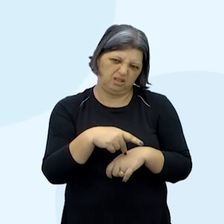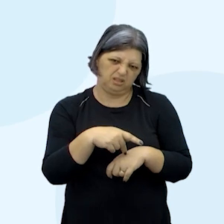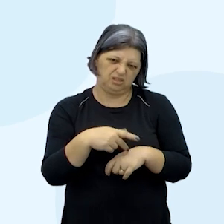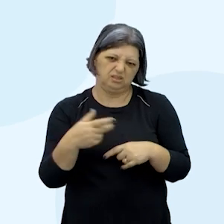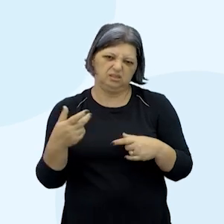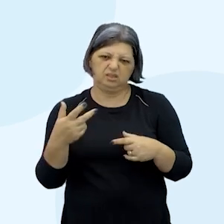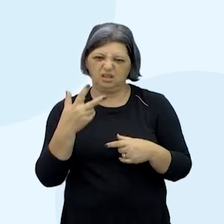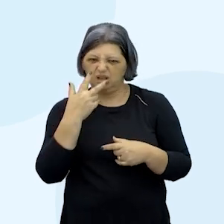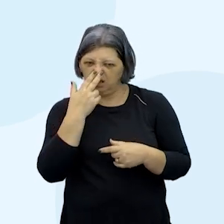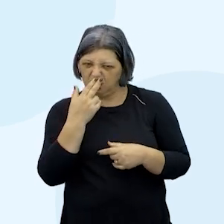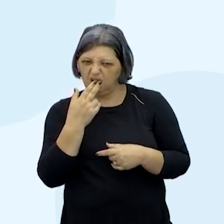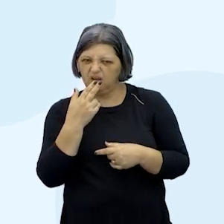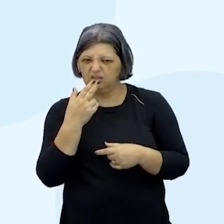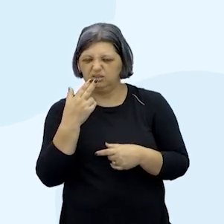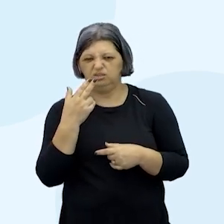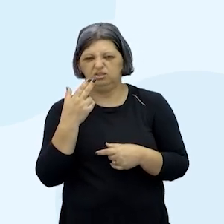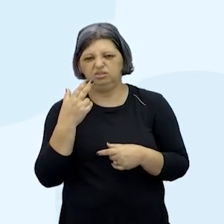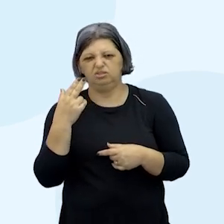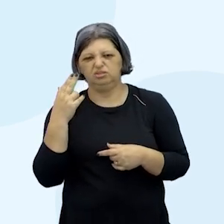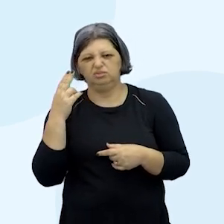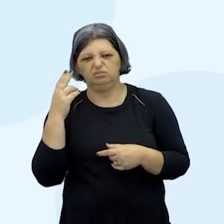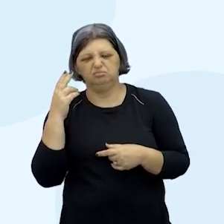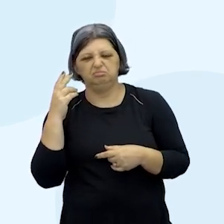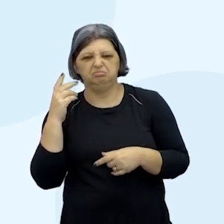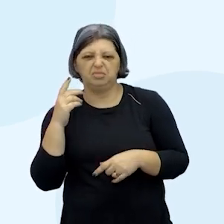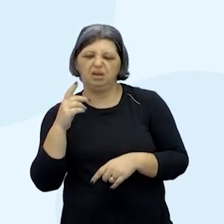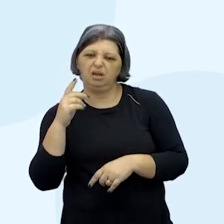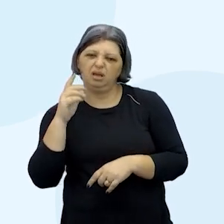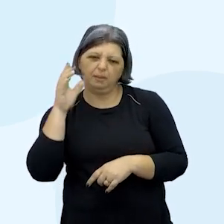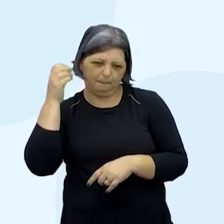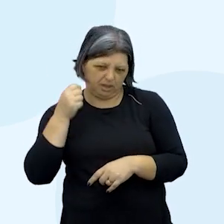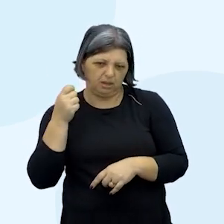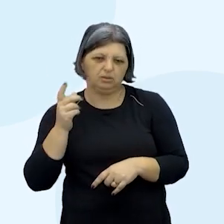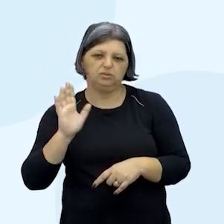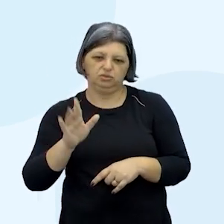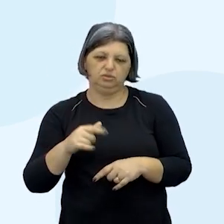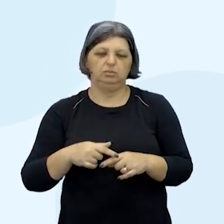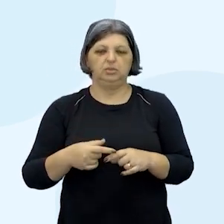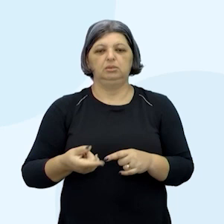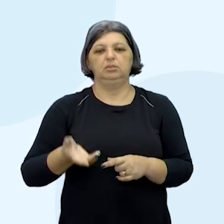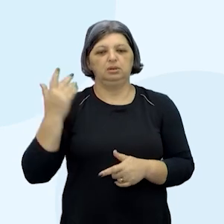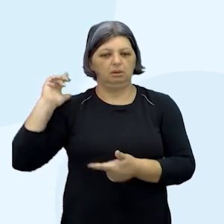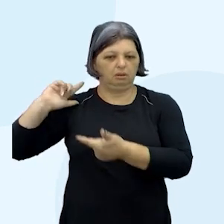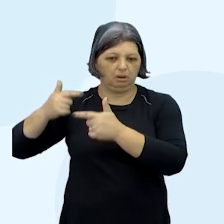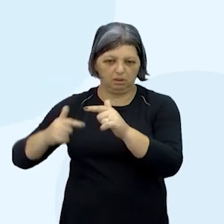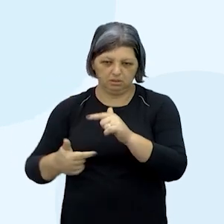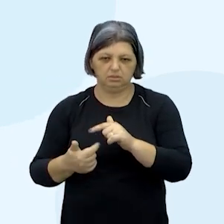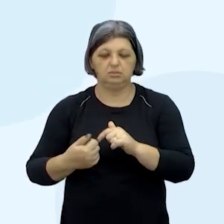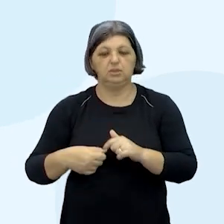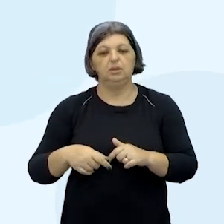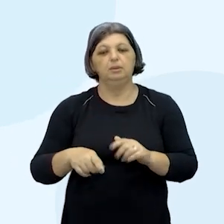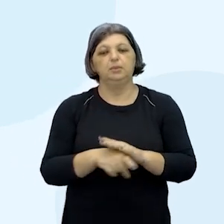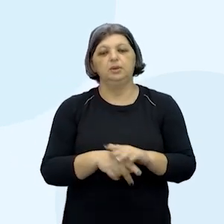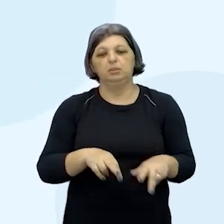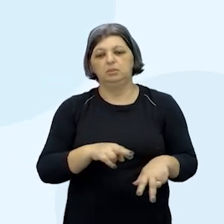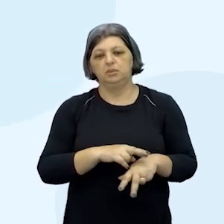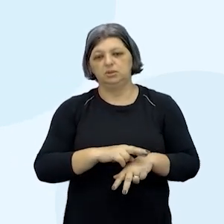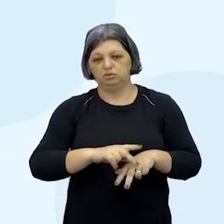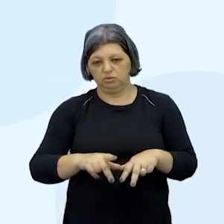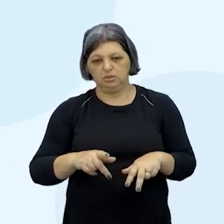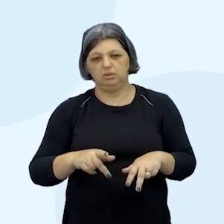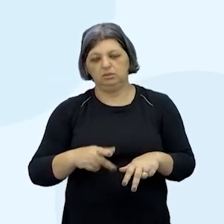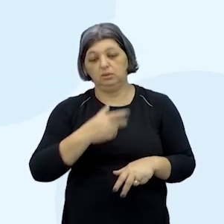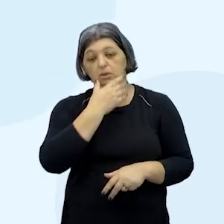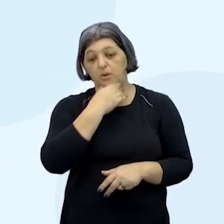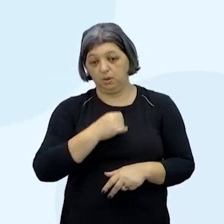que branco né estilo de roupa eu já falei que é clássico gênero nesse caso é masculino postura postura